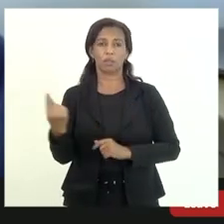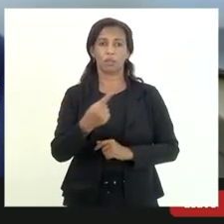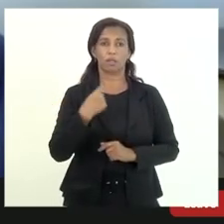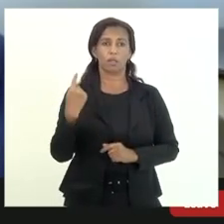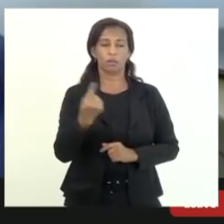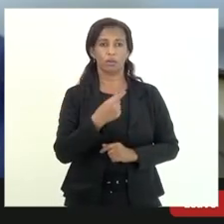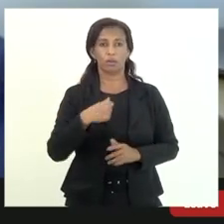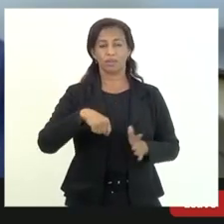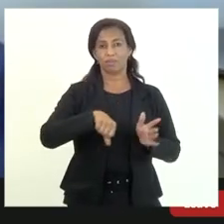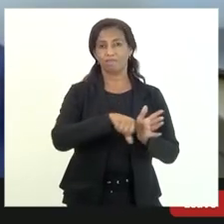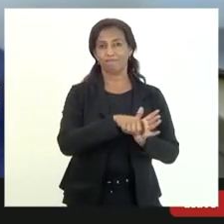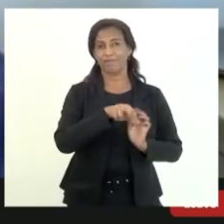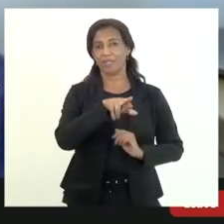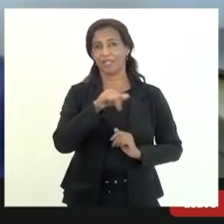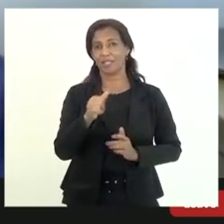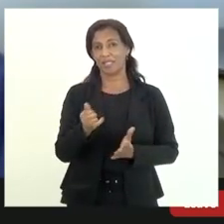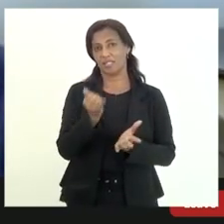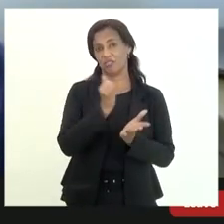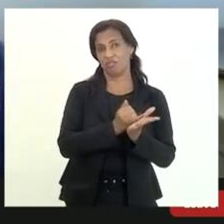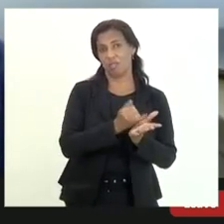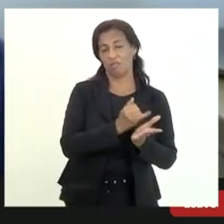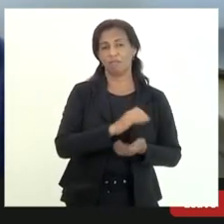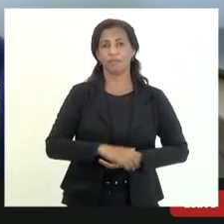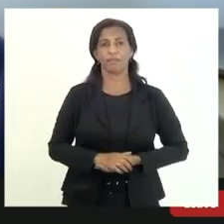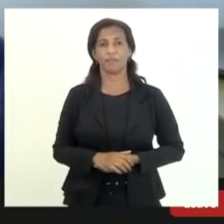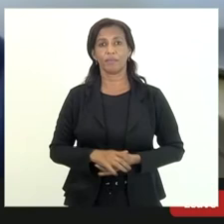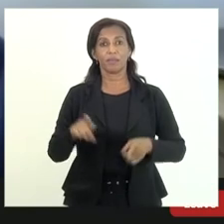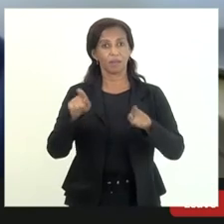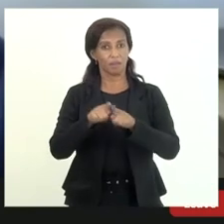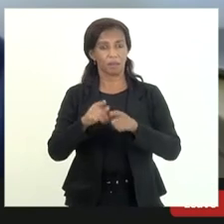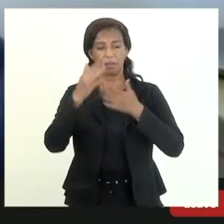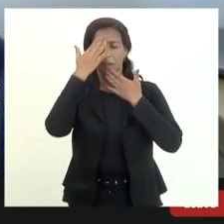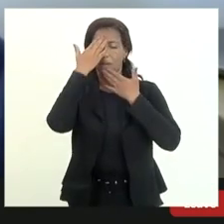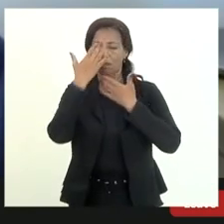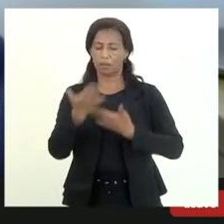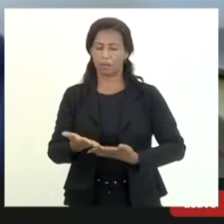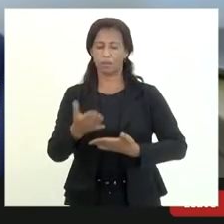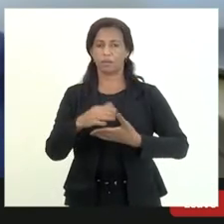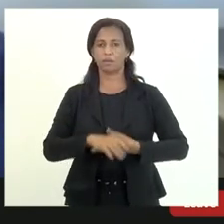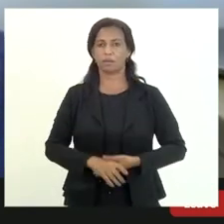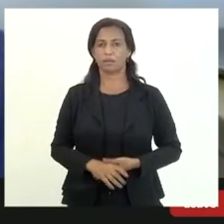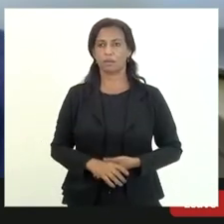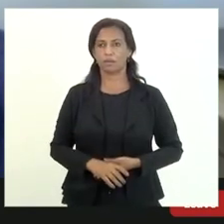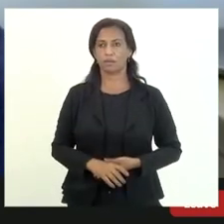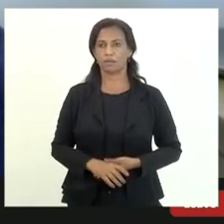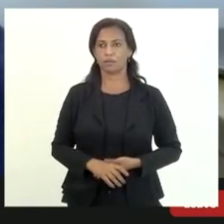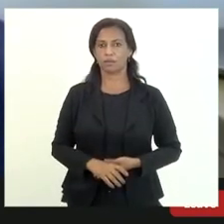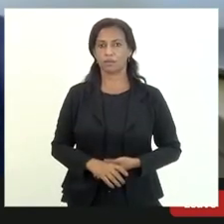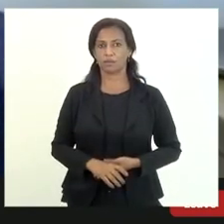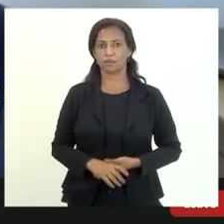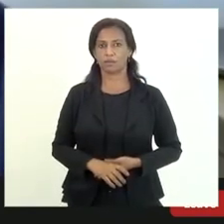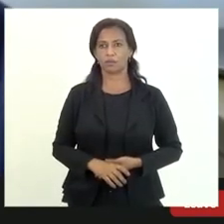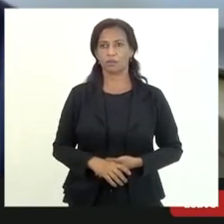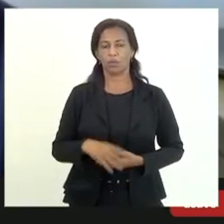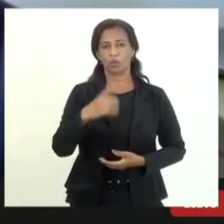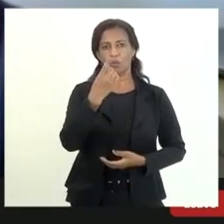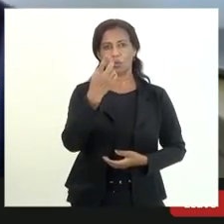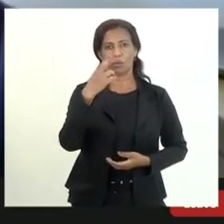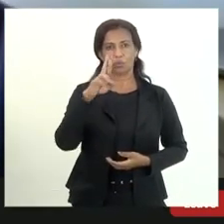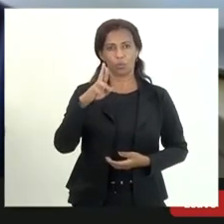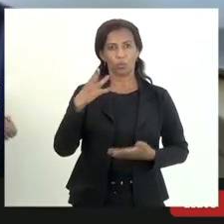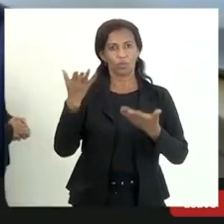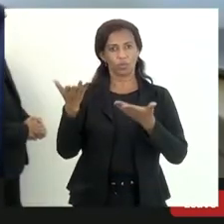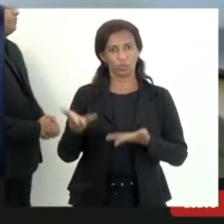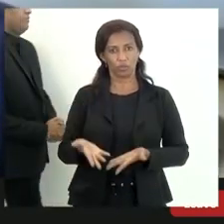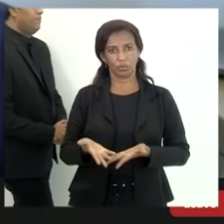de receita queria também agradecer os doutores que estão